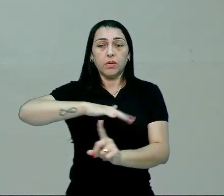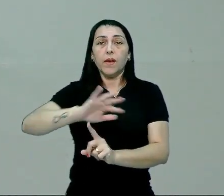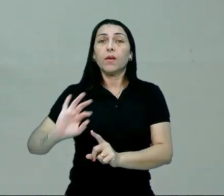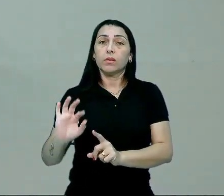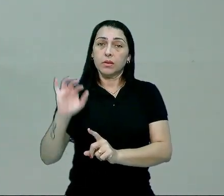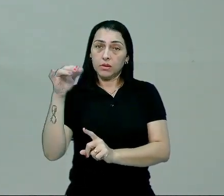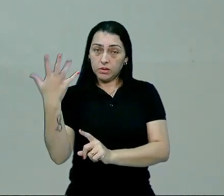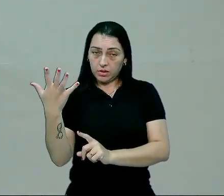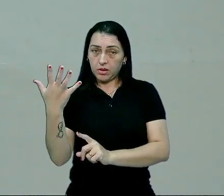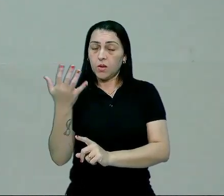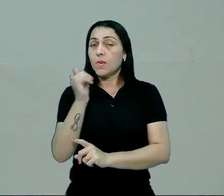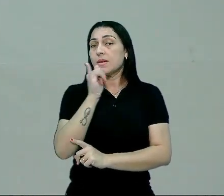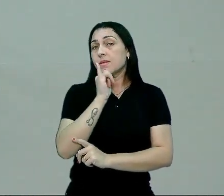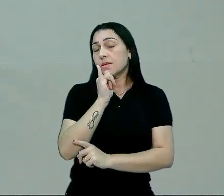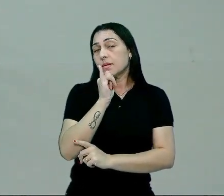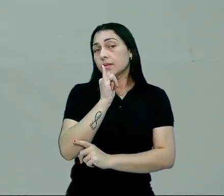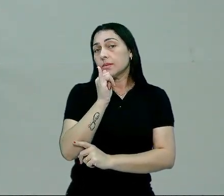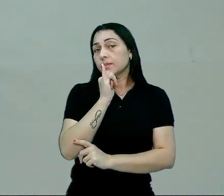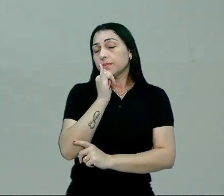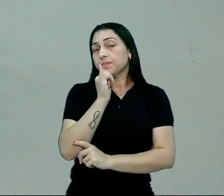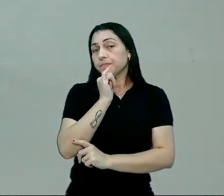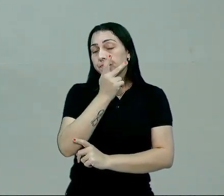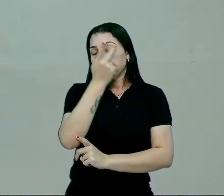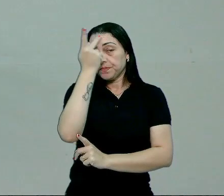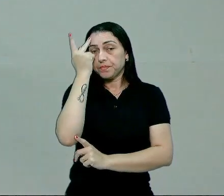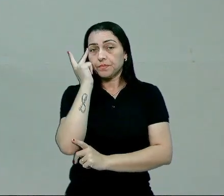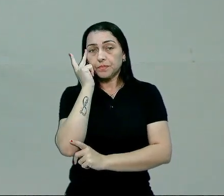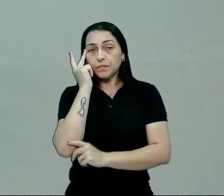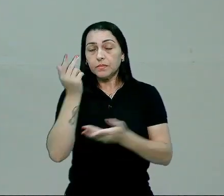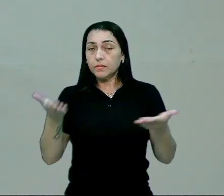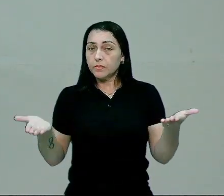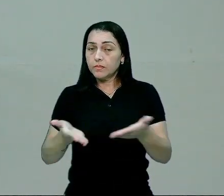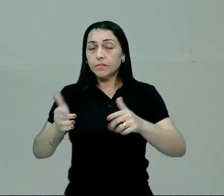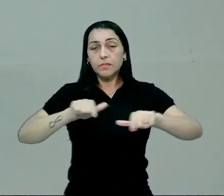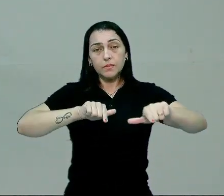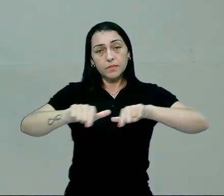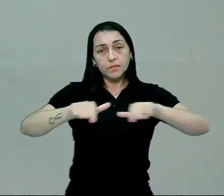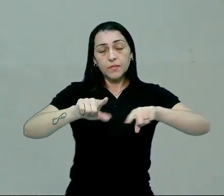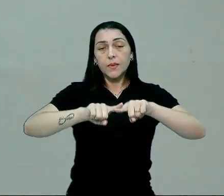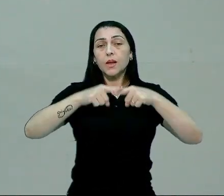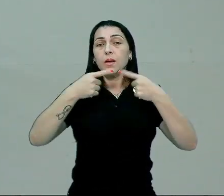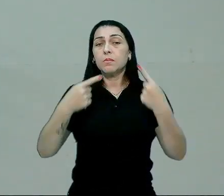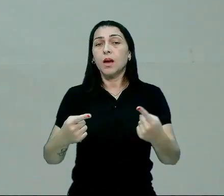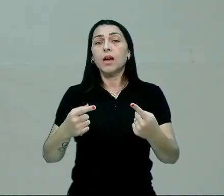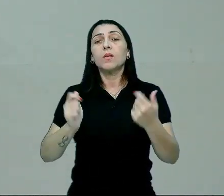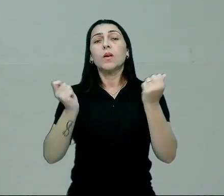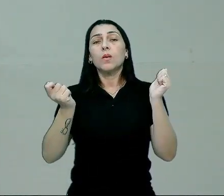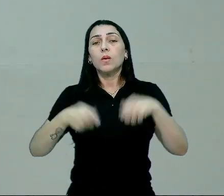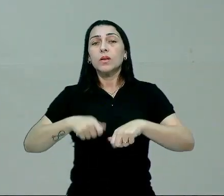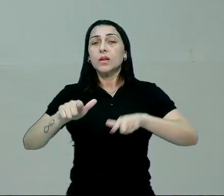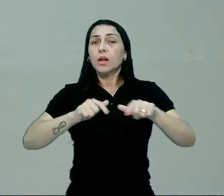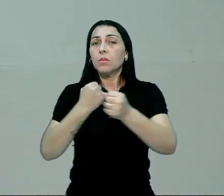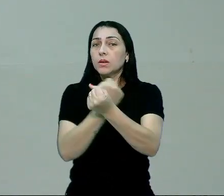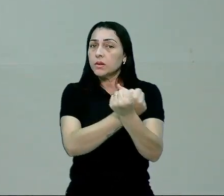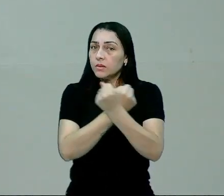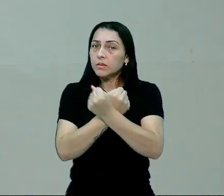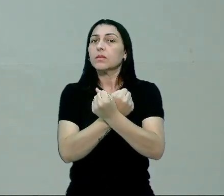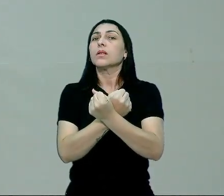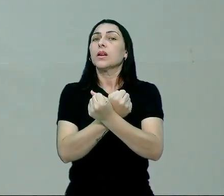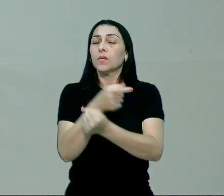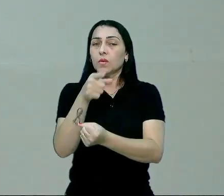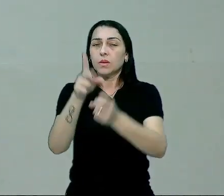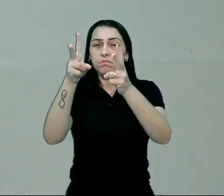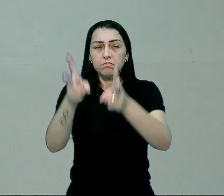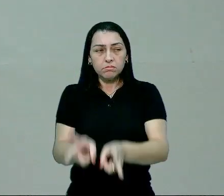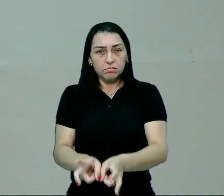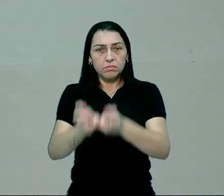ocorrer. Um bom exemplo são aquelas pessoas que hoje elas trabalham, mas estão em uma condição de trabalho escravo. E aí